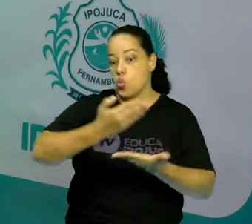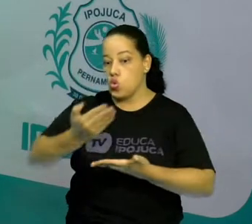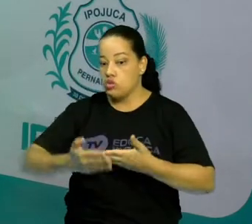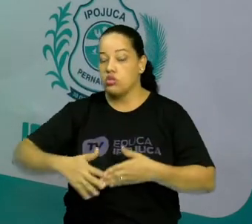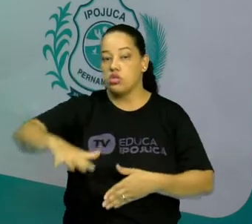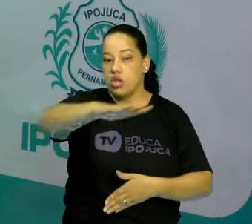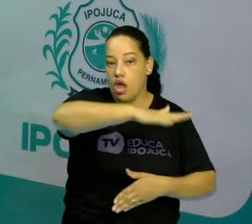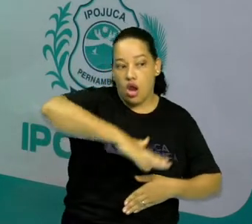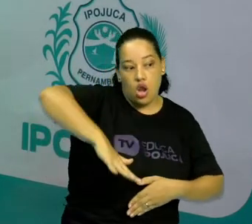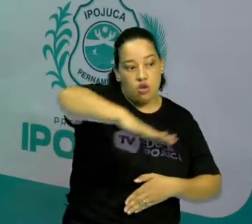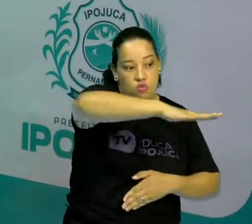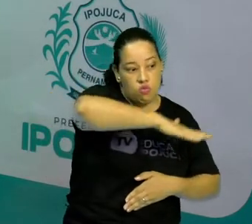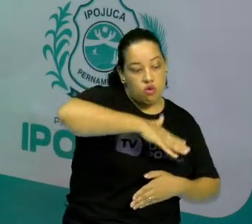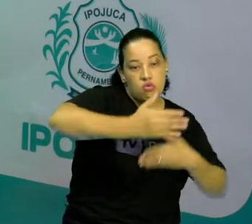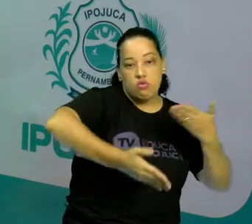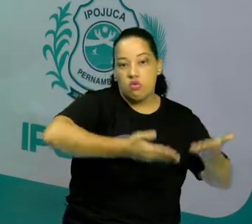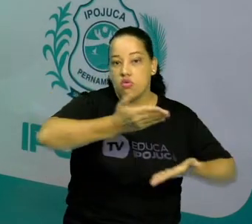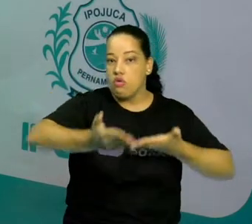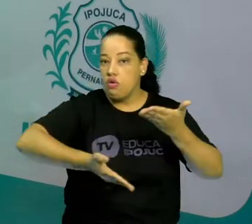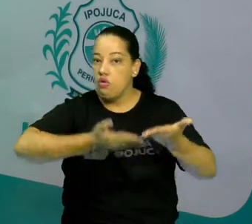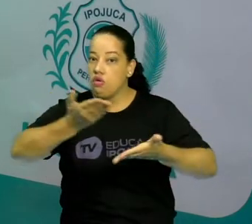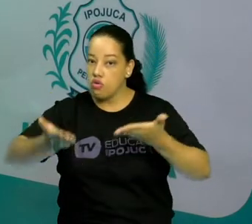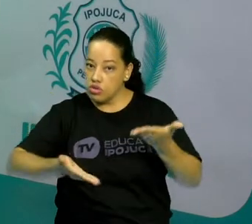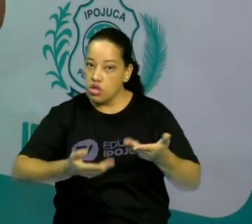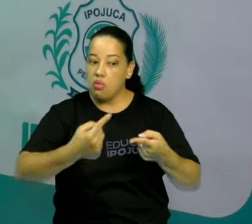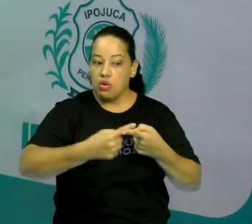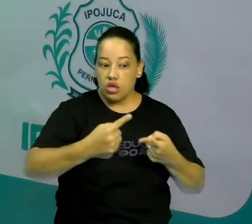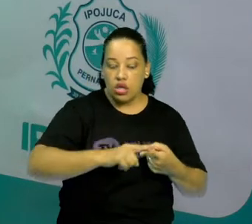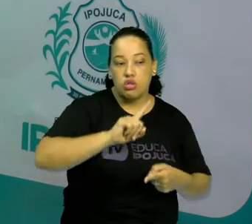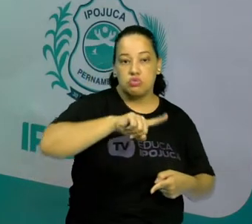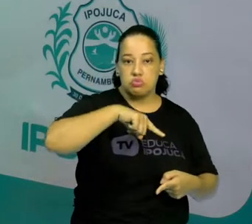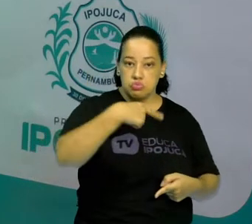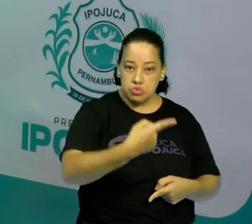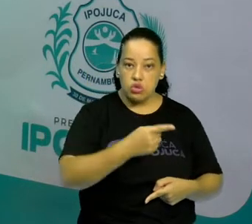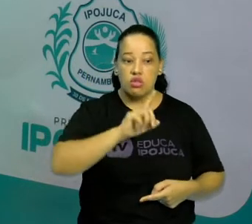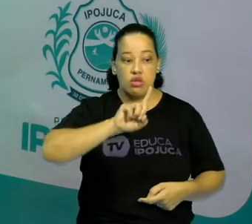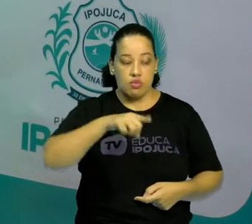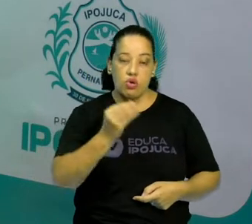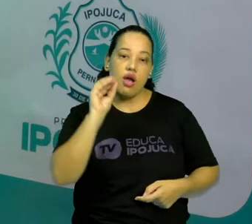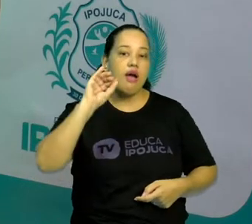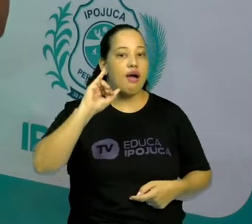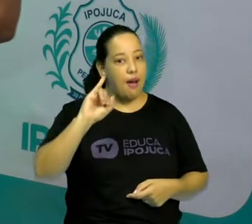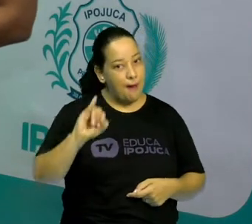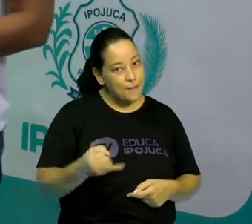ambientes, para que possamos continuar usufruindo dele da melhor forma possível.